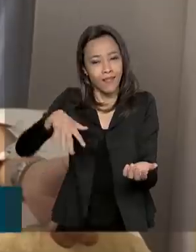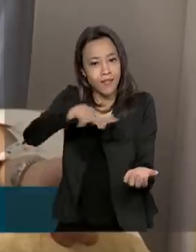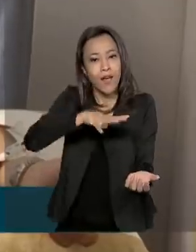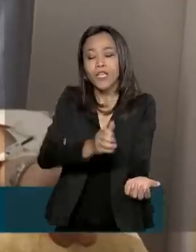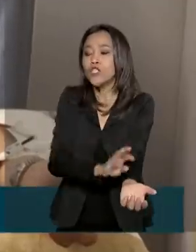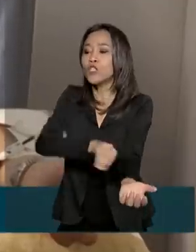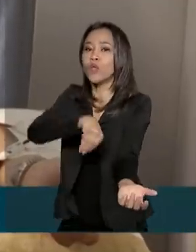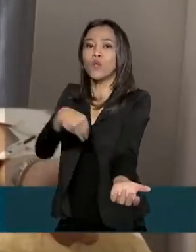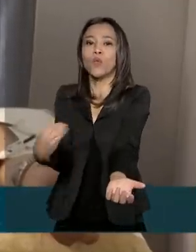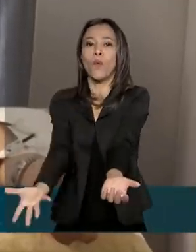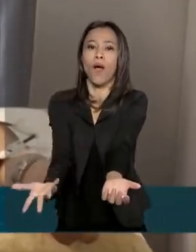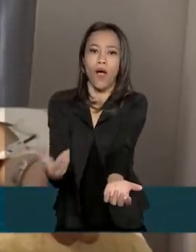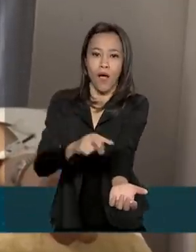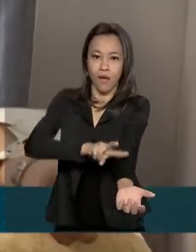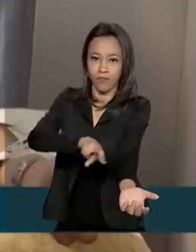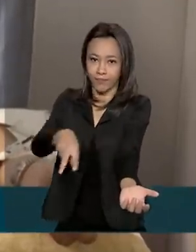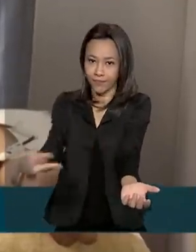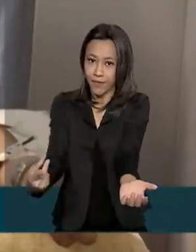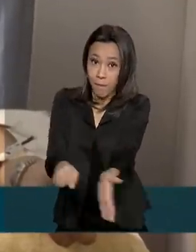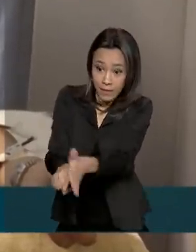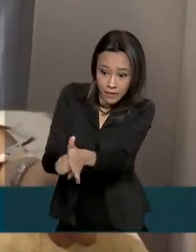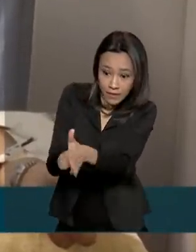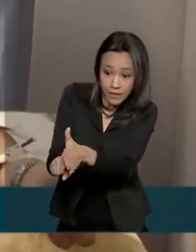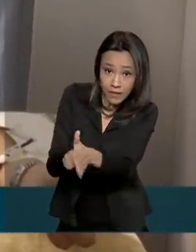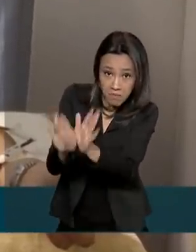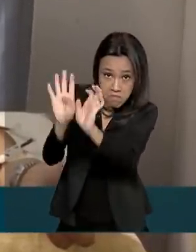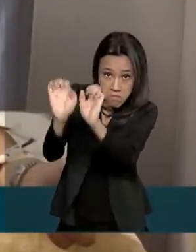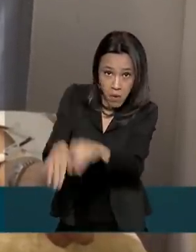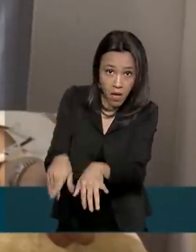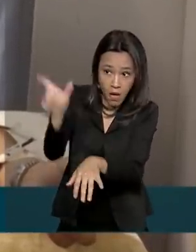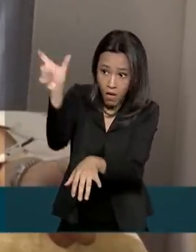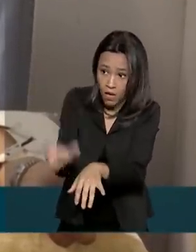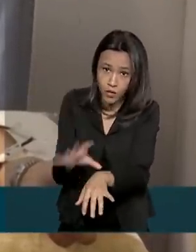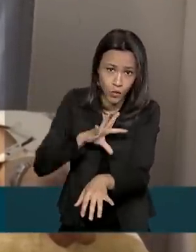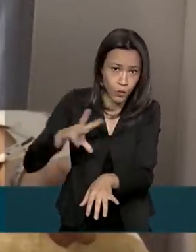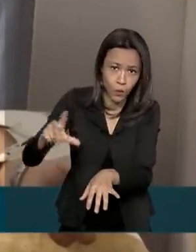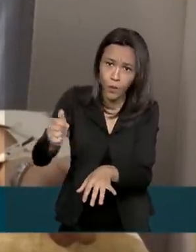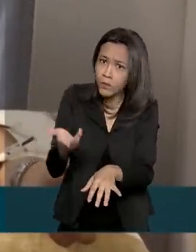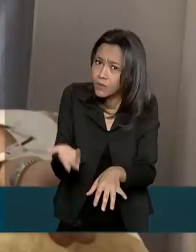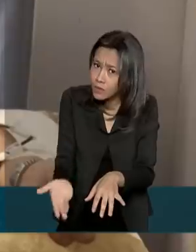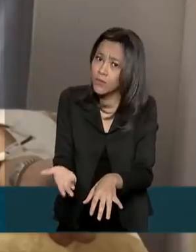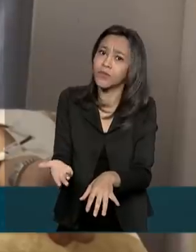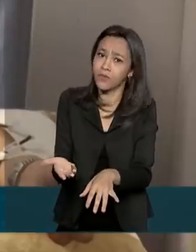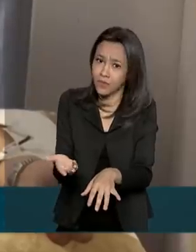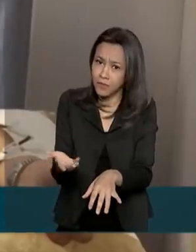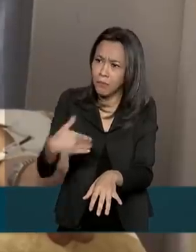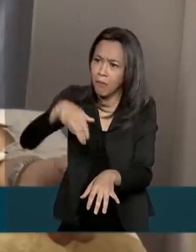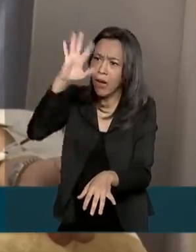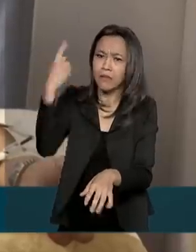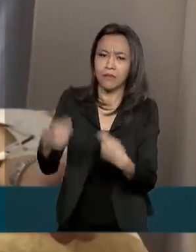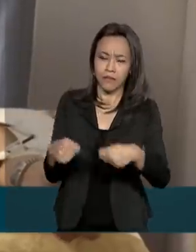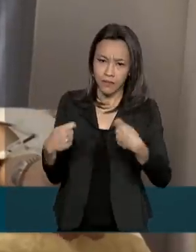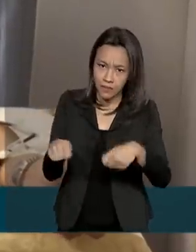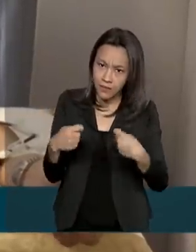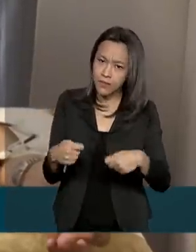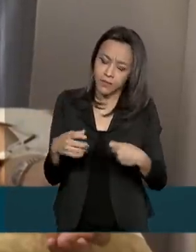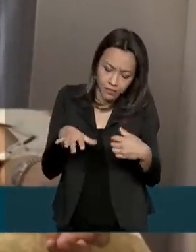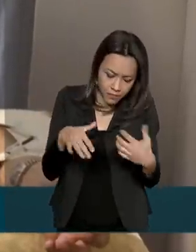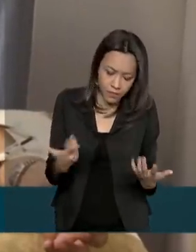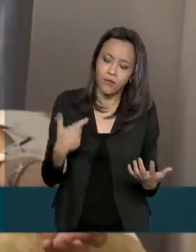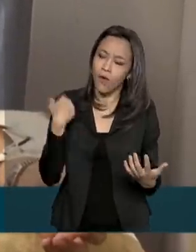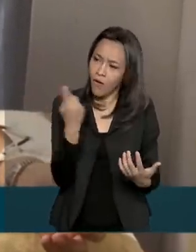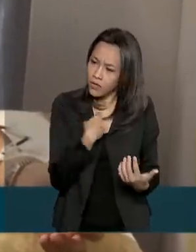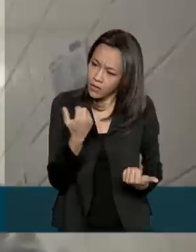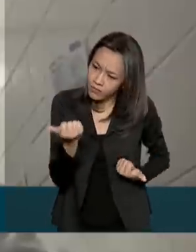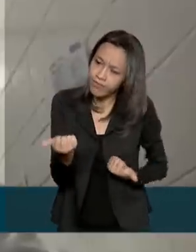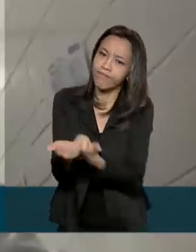doar, se é para fazer uma pesquisa que venha para o bem de todos, principalmente daqueles que mais necessitam, nós temos que estar aí de